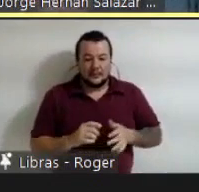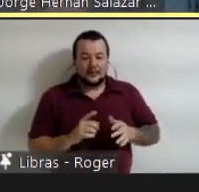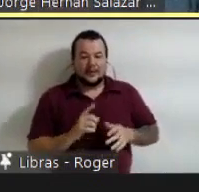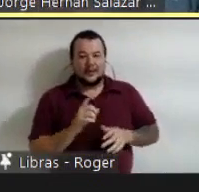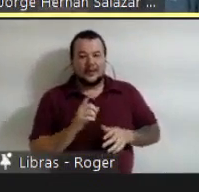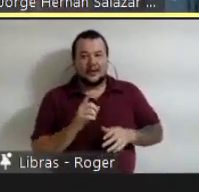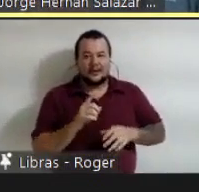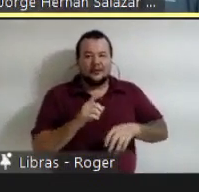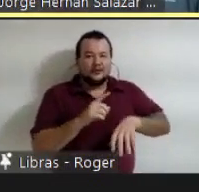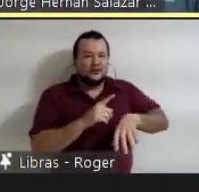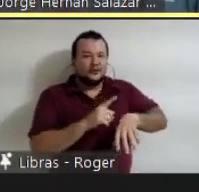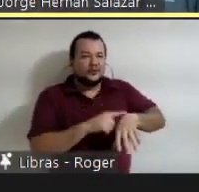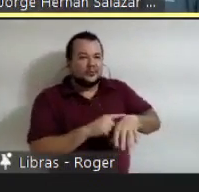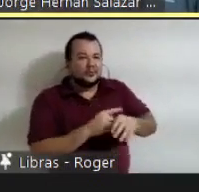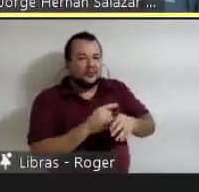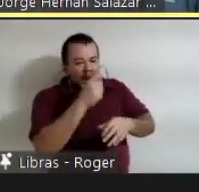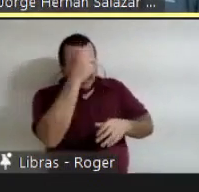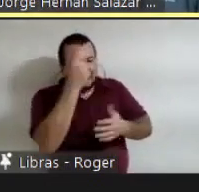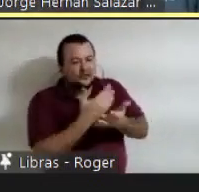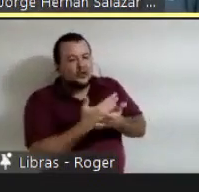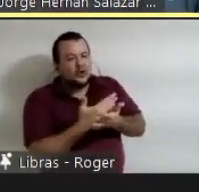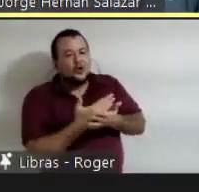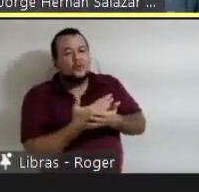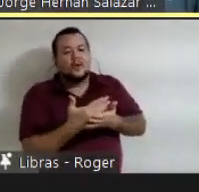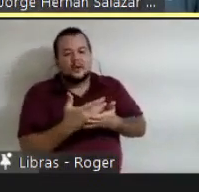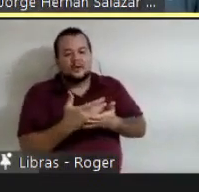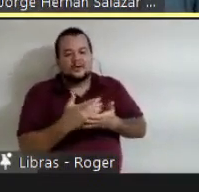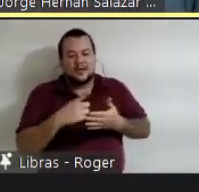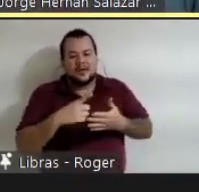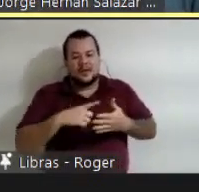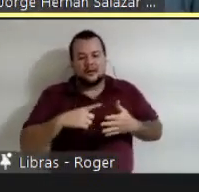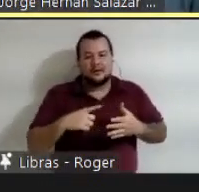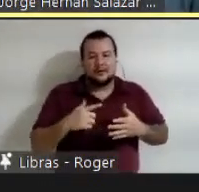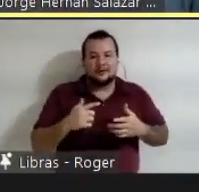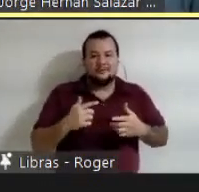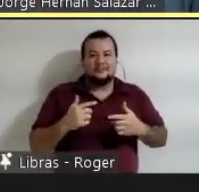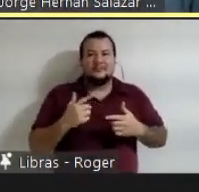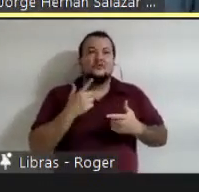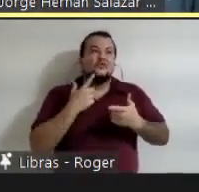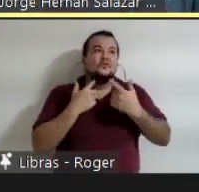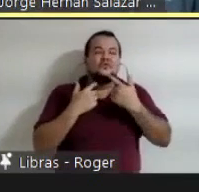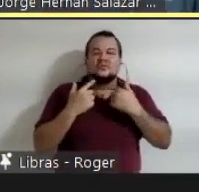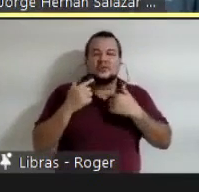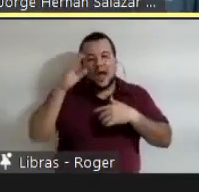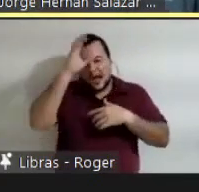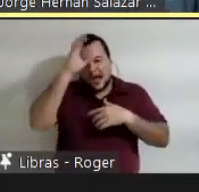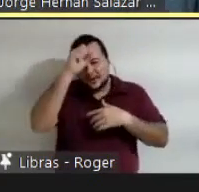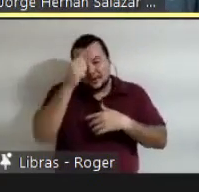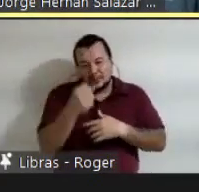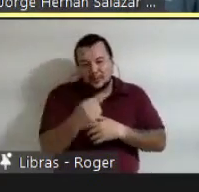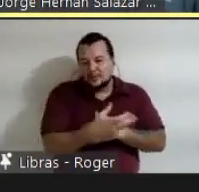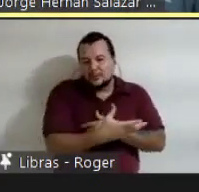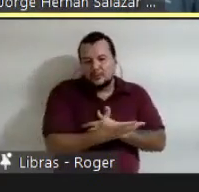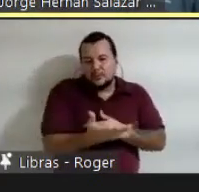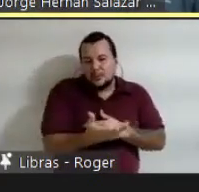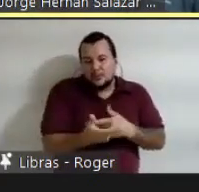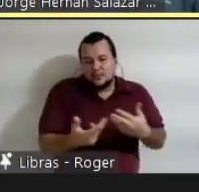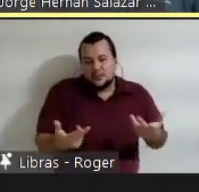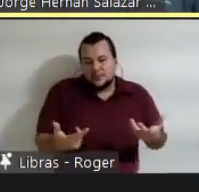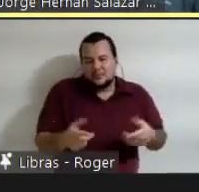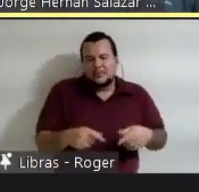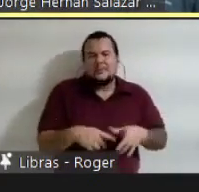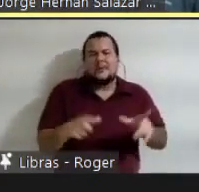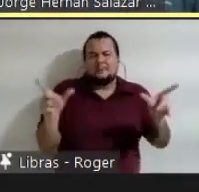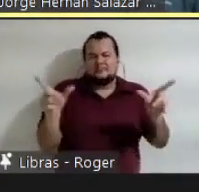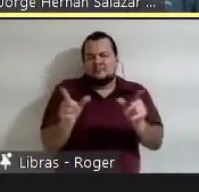para aprender algo novo. agora, agora, resumamos esta primeira parte. As respostas